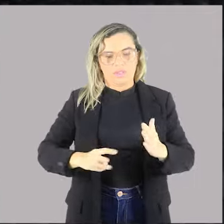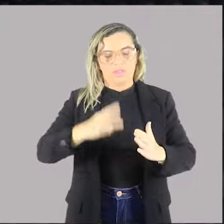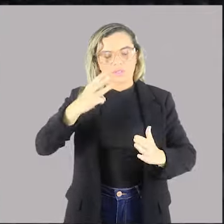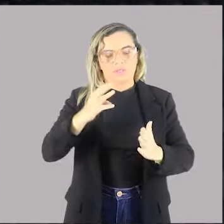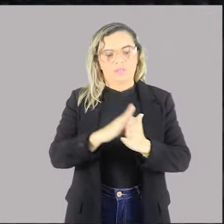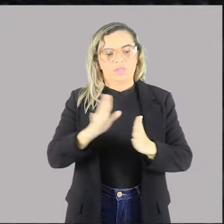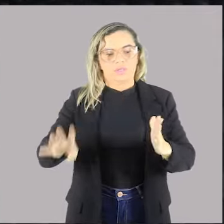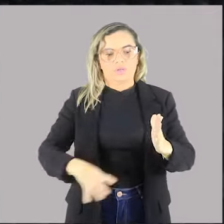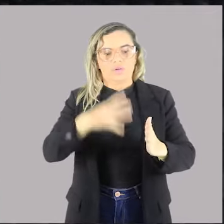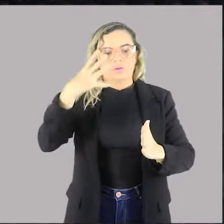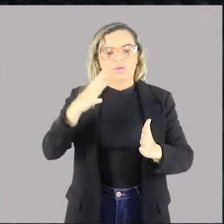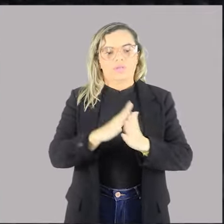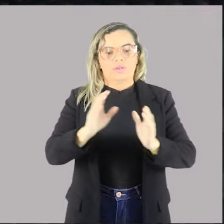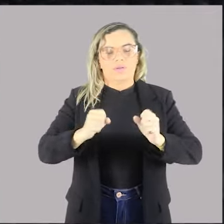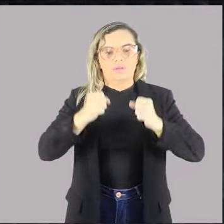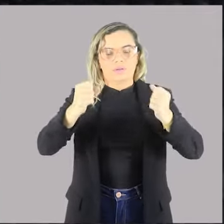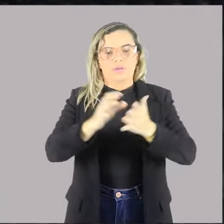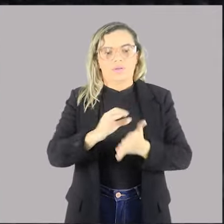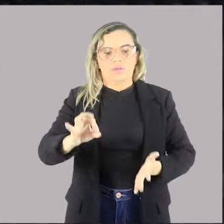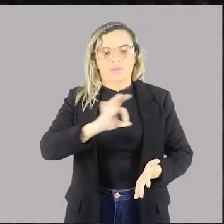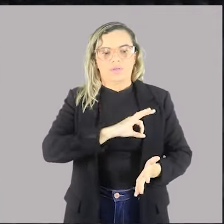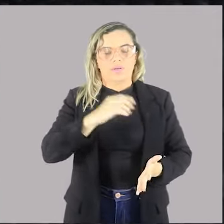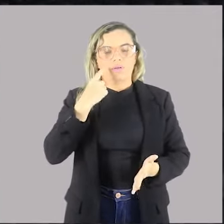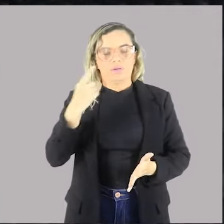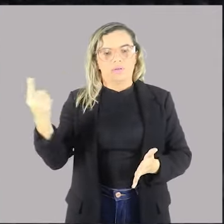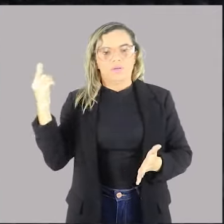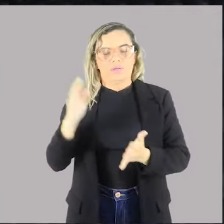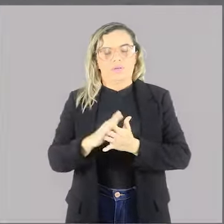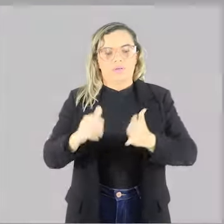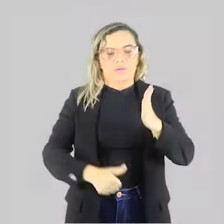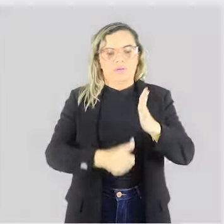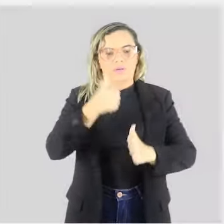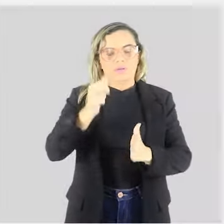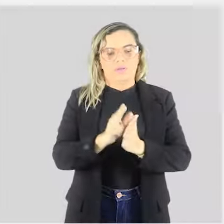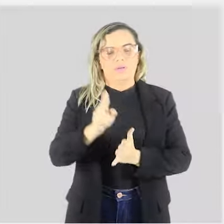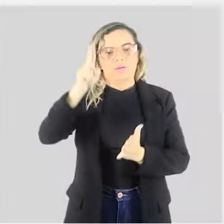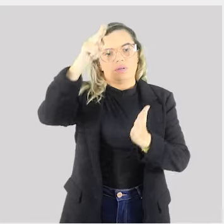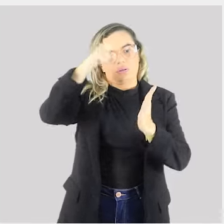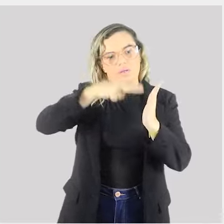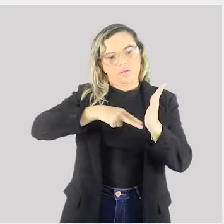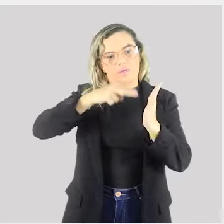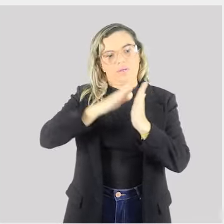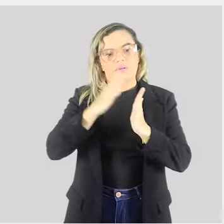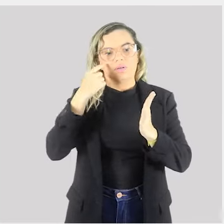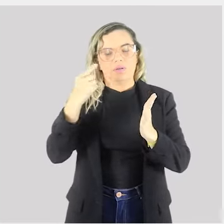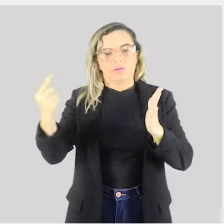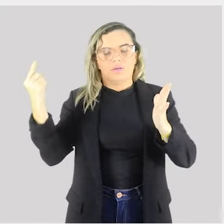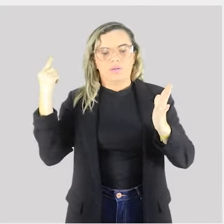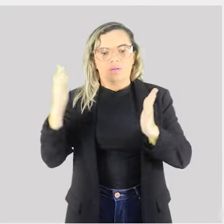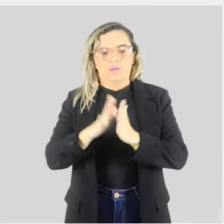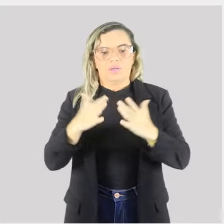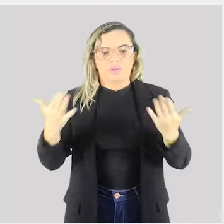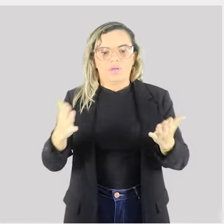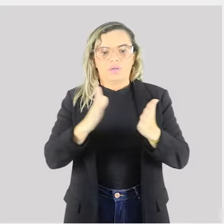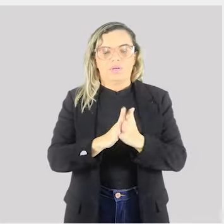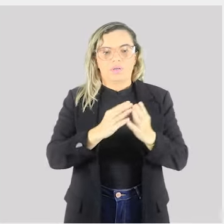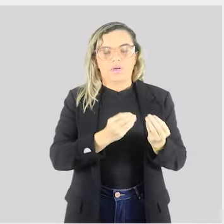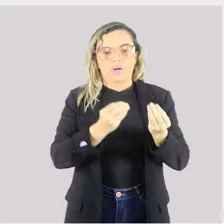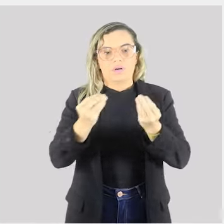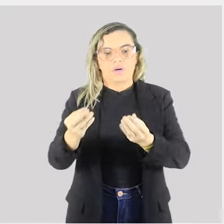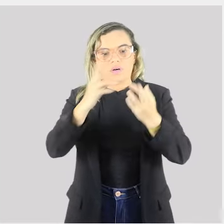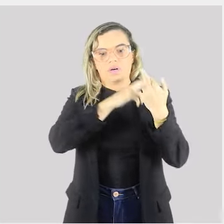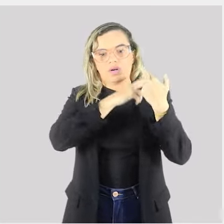No primeiro dos poderes nós vamos trabalhar o poder normativo. Esse poder é um poder conferido à